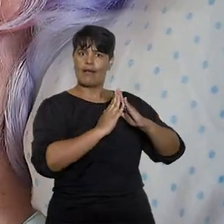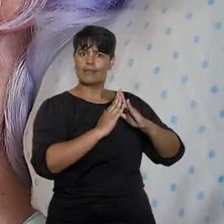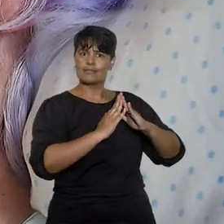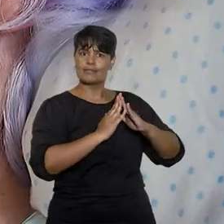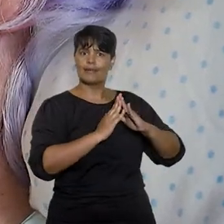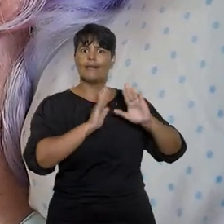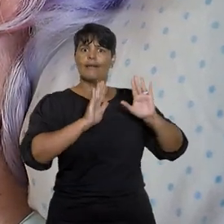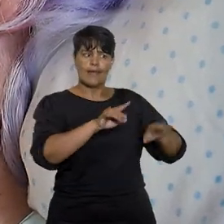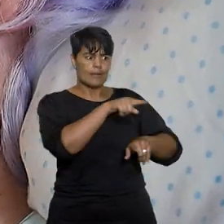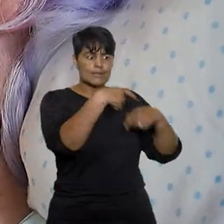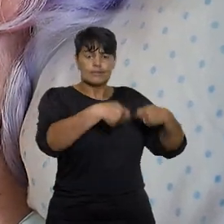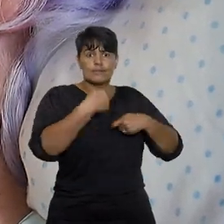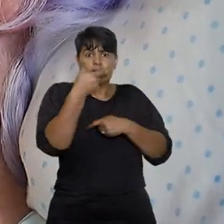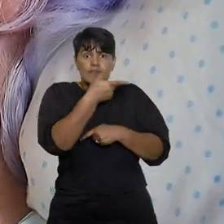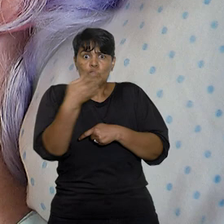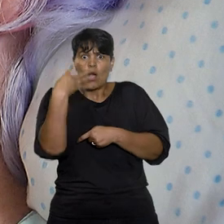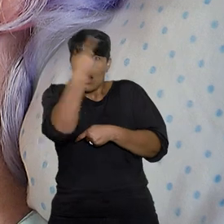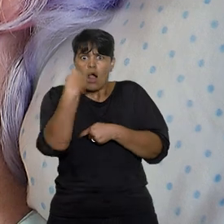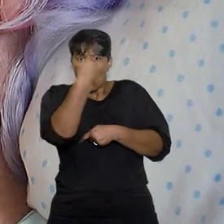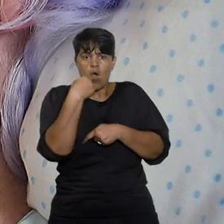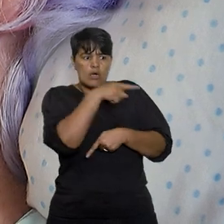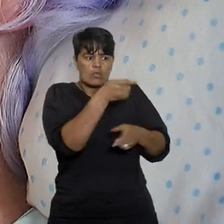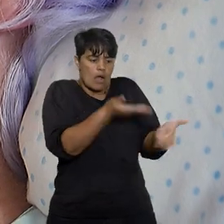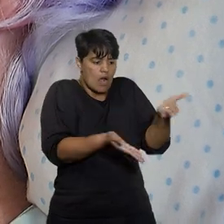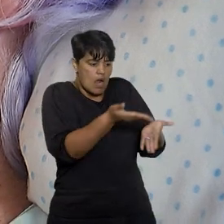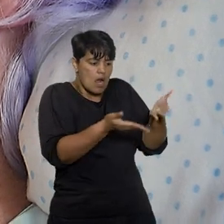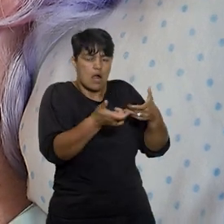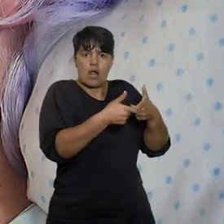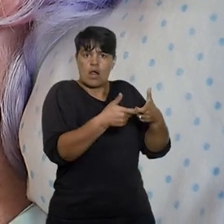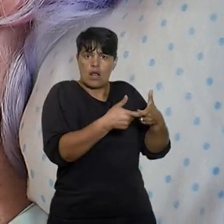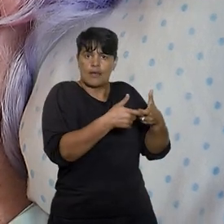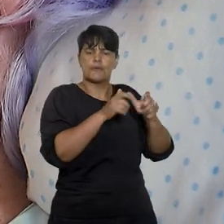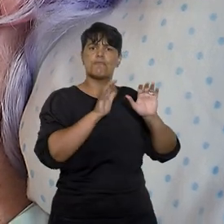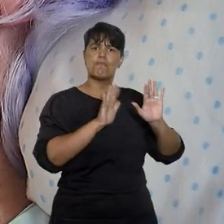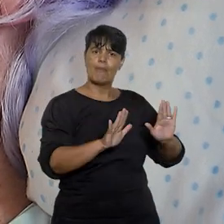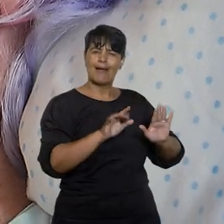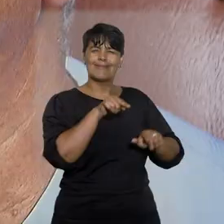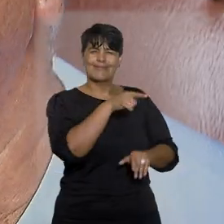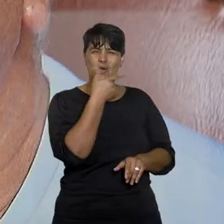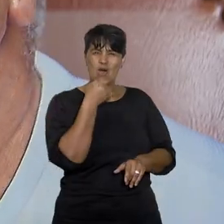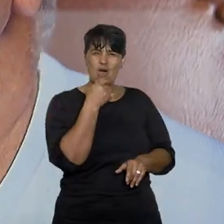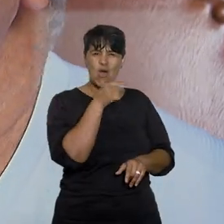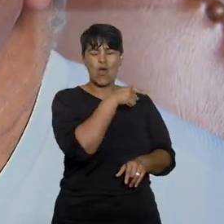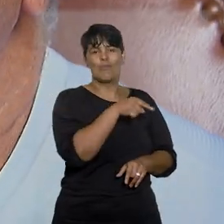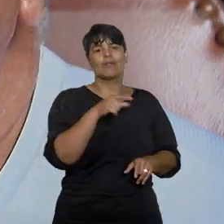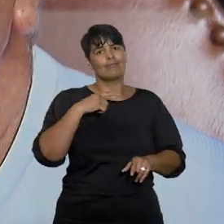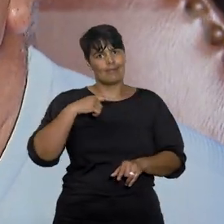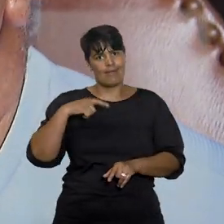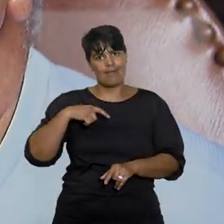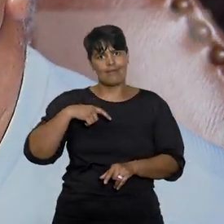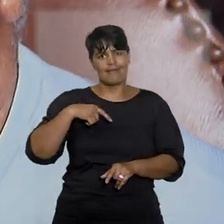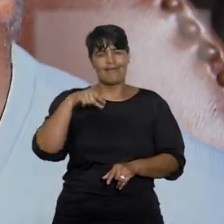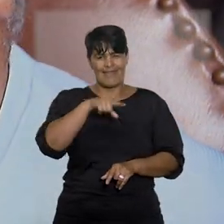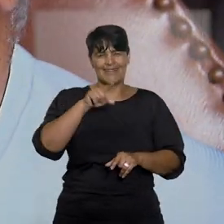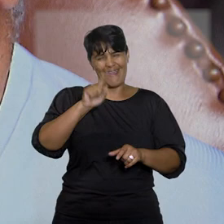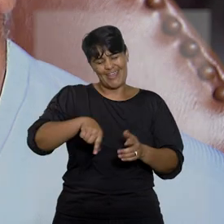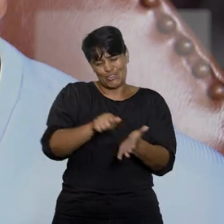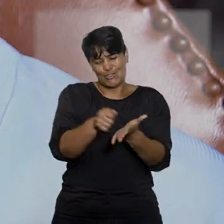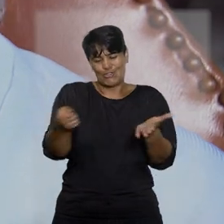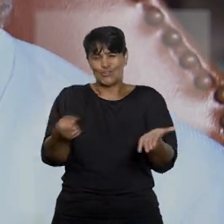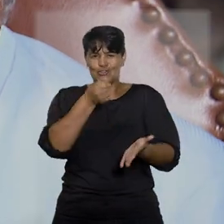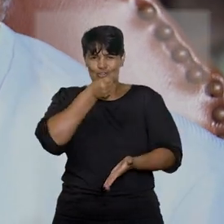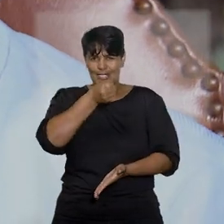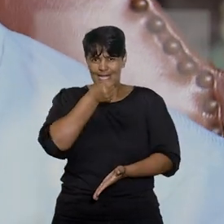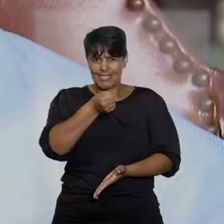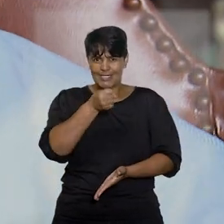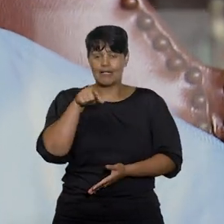depende de cuidados médicos 24 horas por dia. Para manter toda a assistência, o jornalista Jefferson Pedrosa, que se tornou